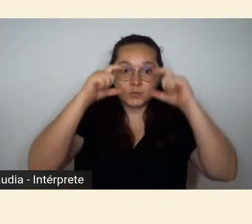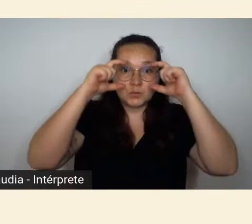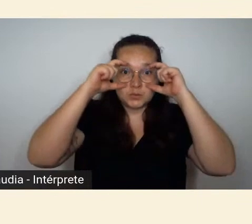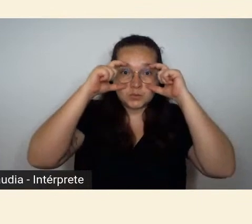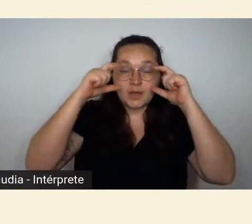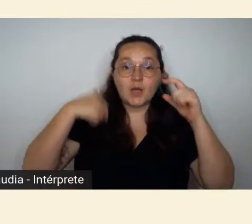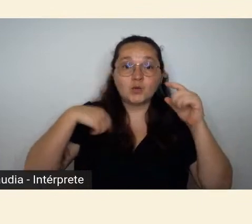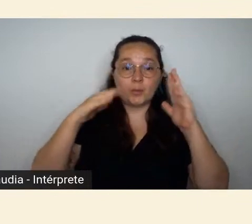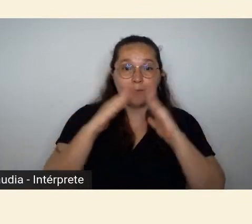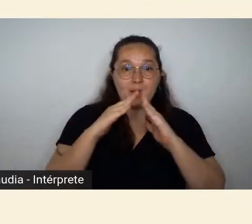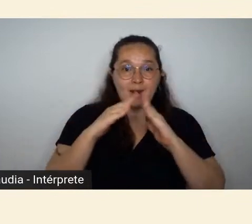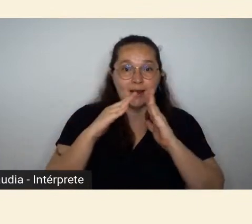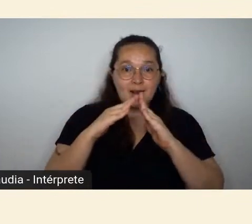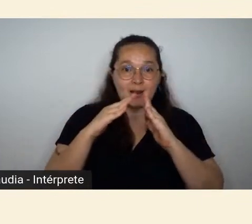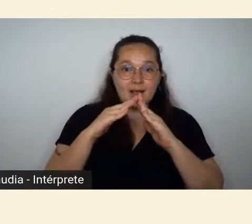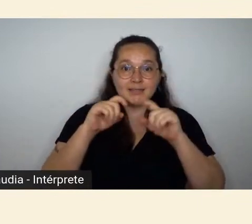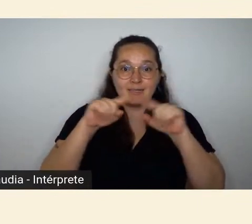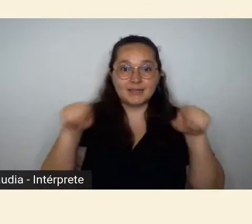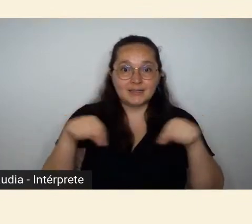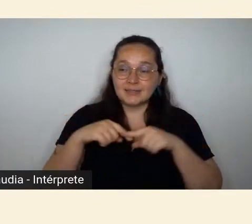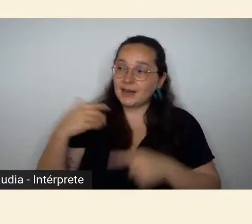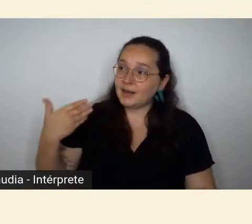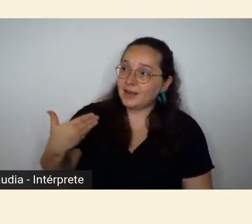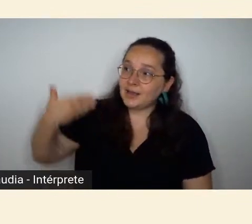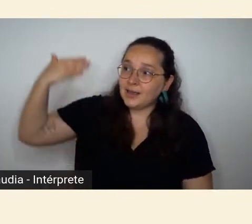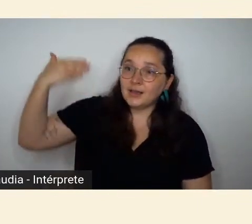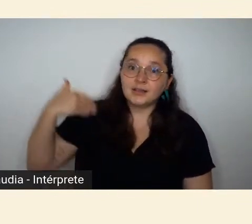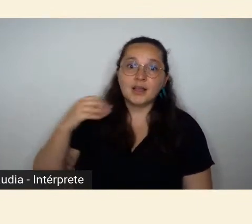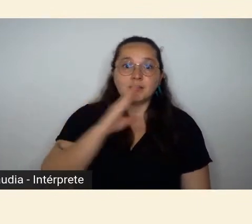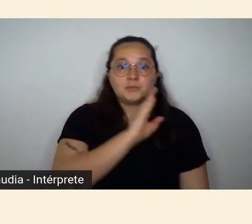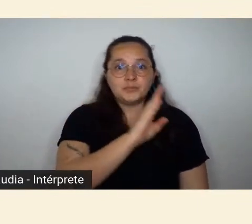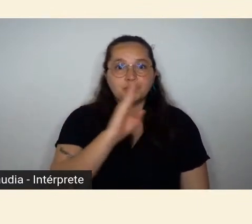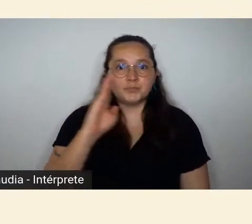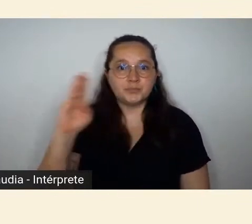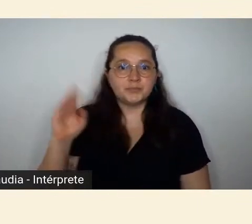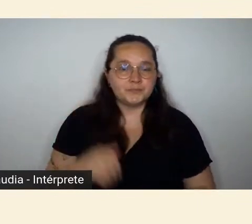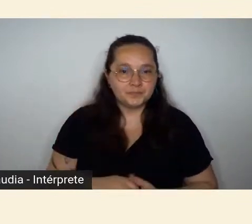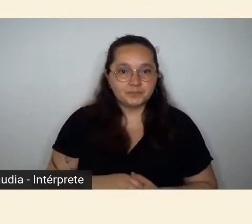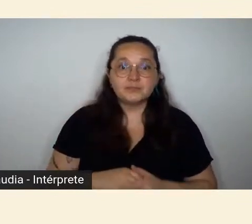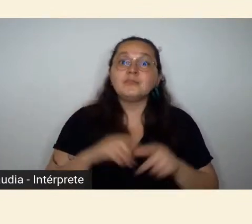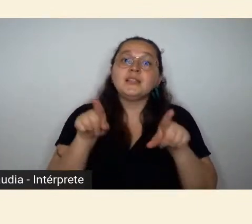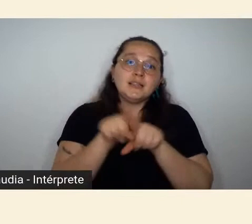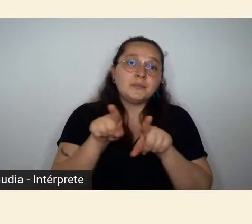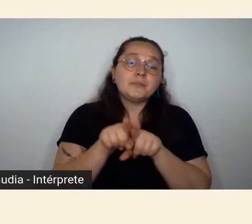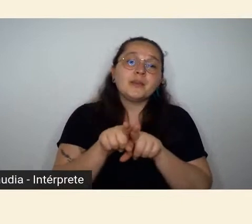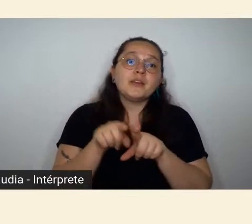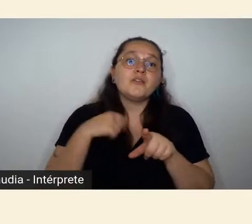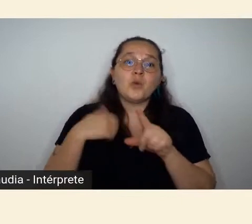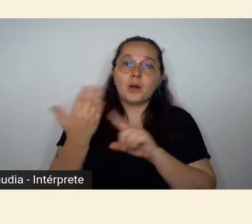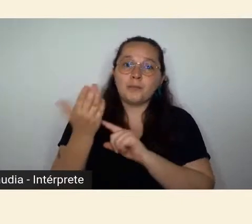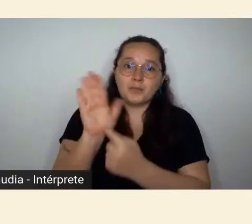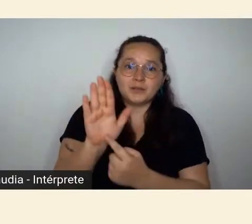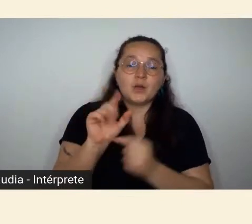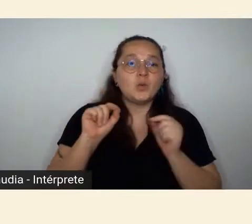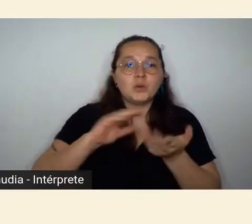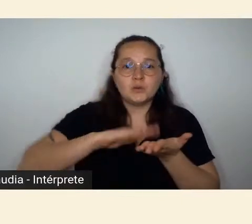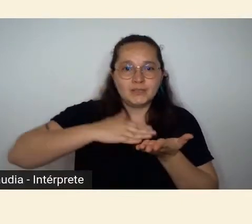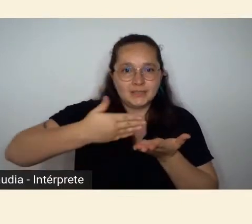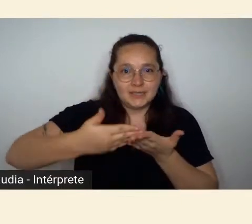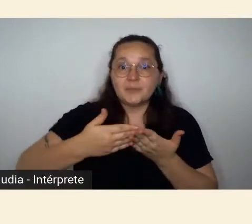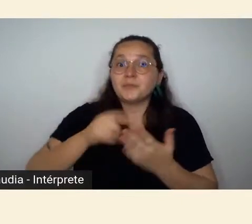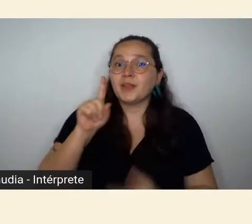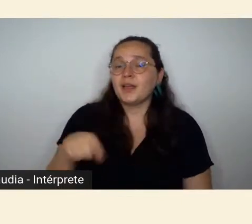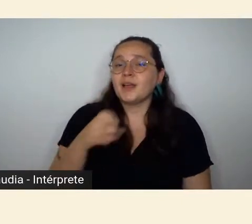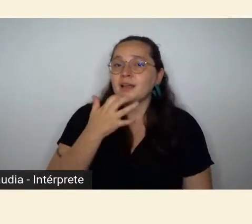casa e atrás de mim é um estante de livros. Aproveito também para apresentar os intérpretes de Libras, a Cláudia